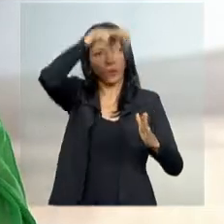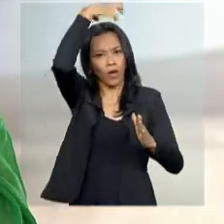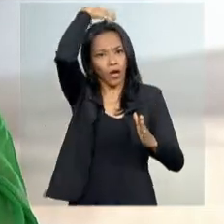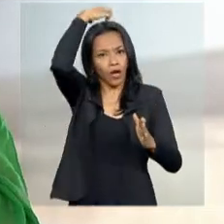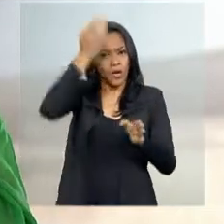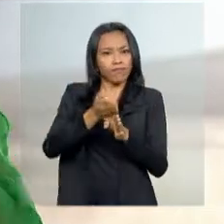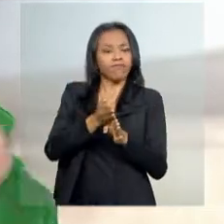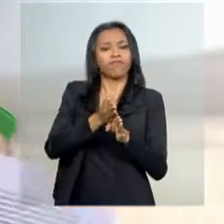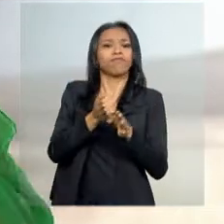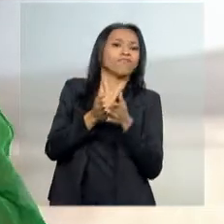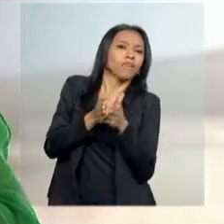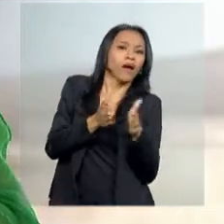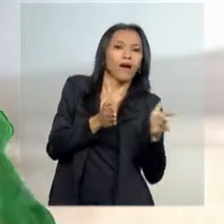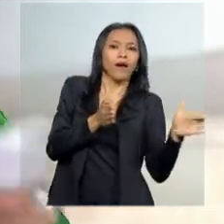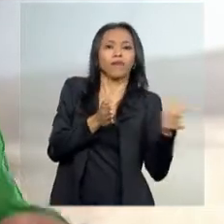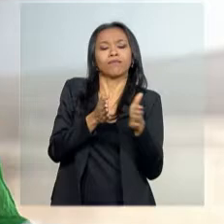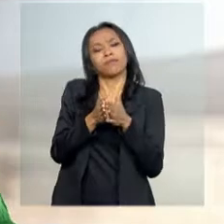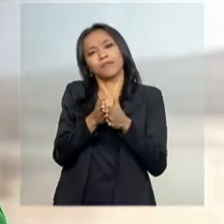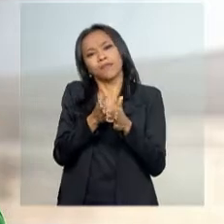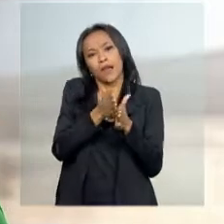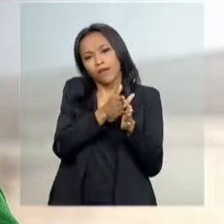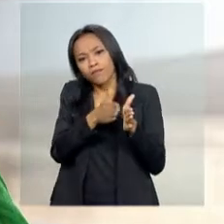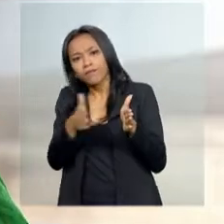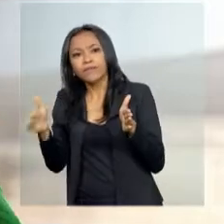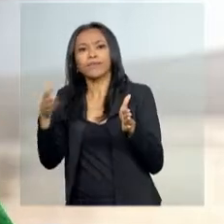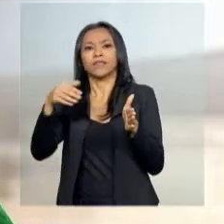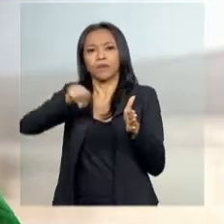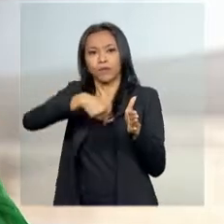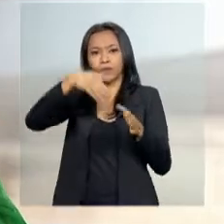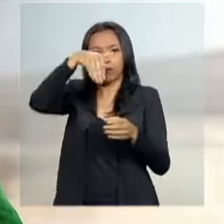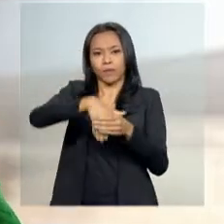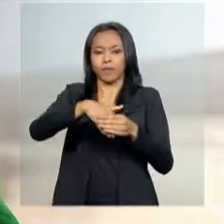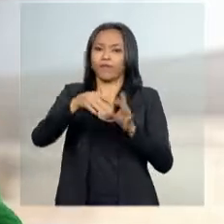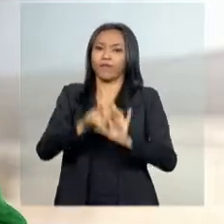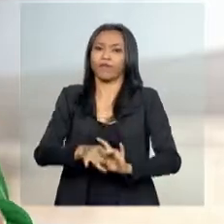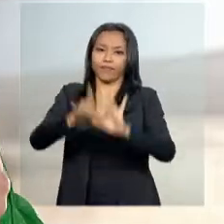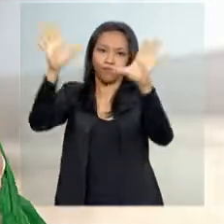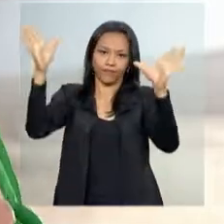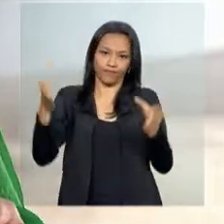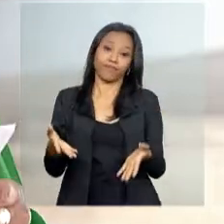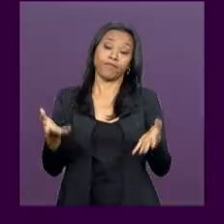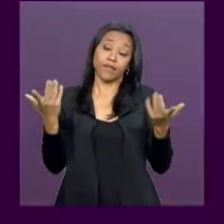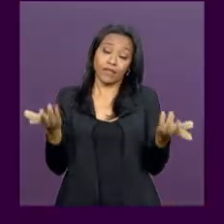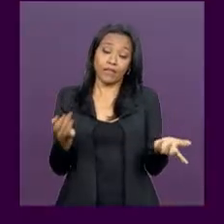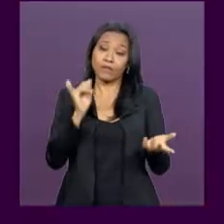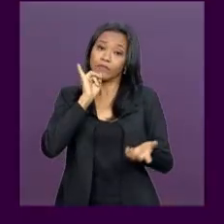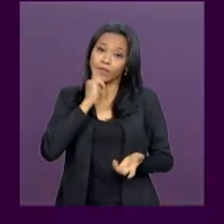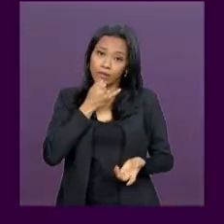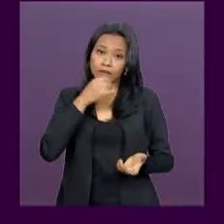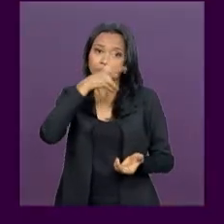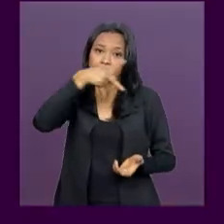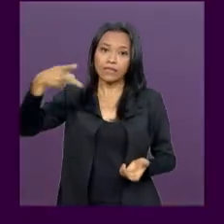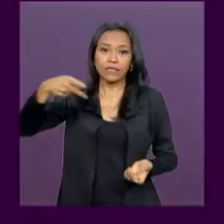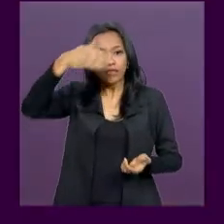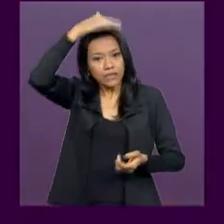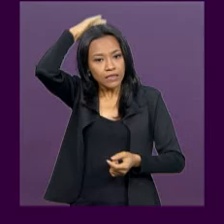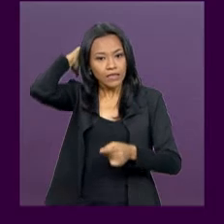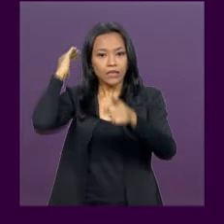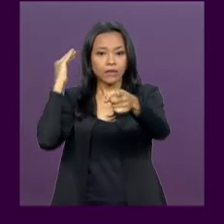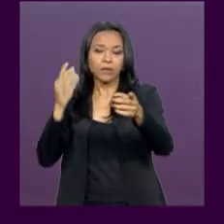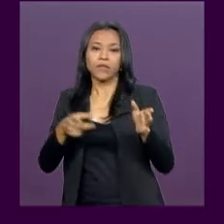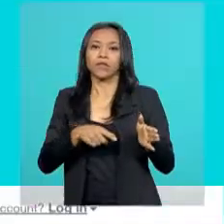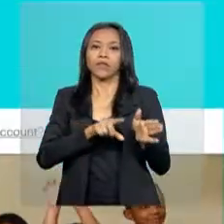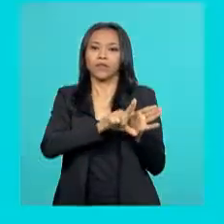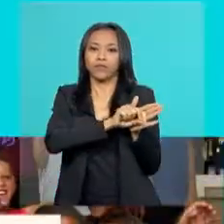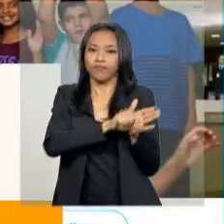até a proclamação da república. E pelas redes sociais, o presidente Michel Temer lamentou o ocorrido e afirmou que a